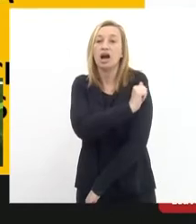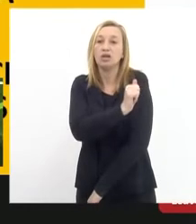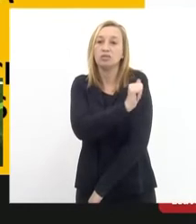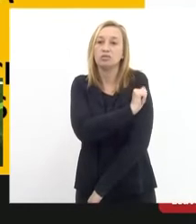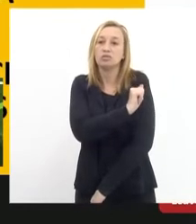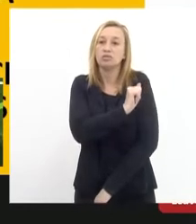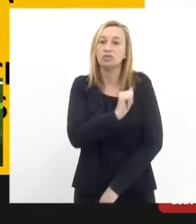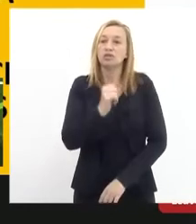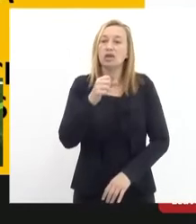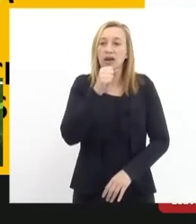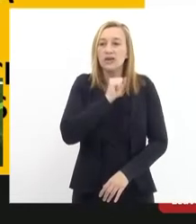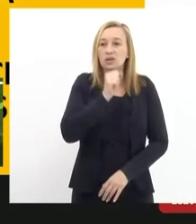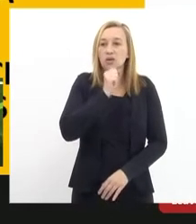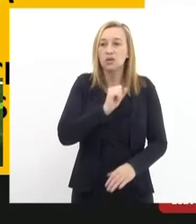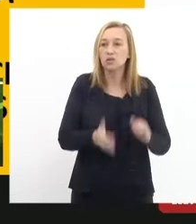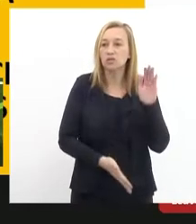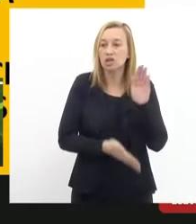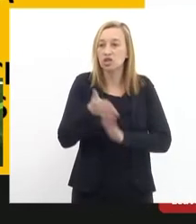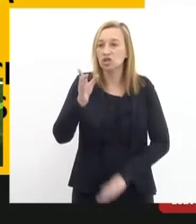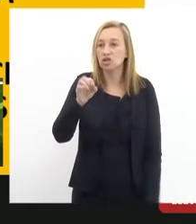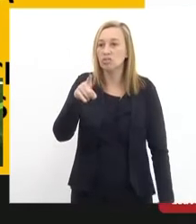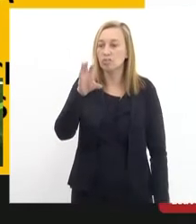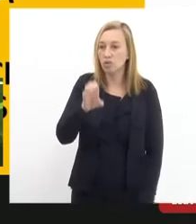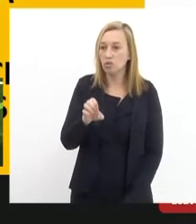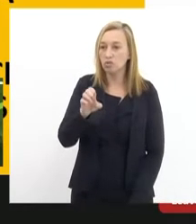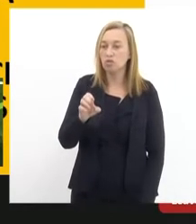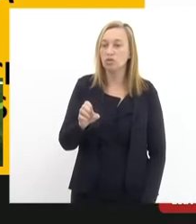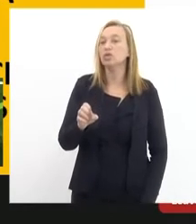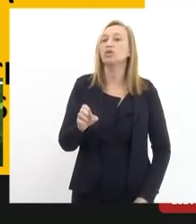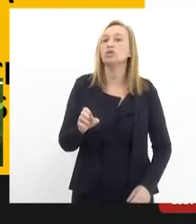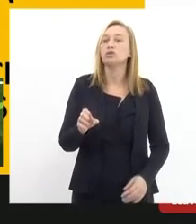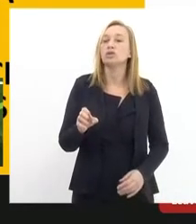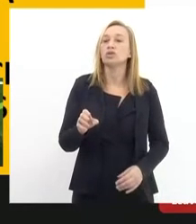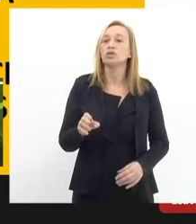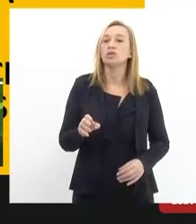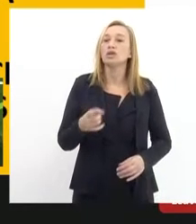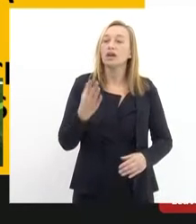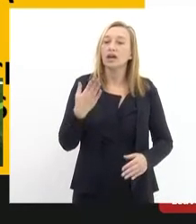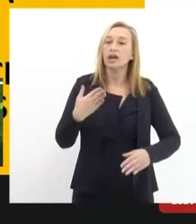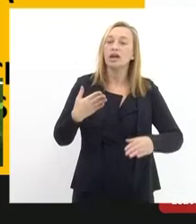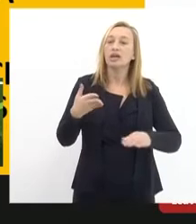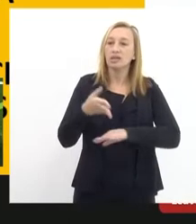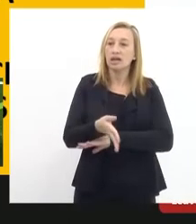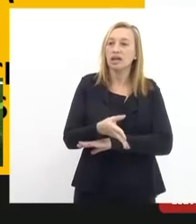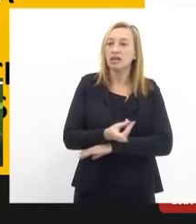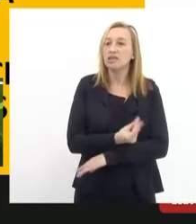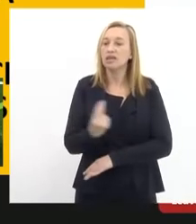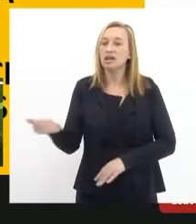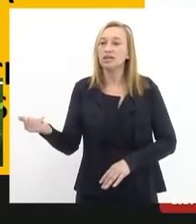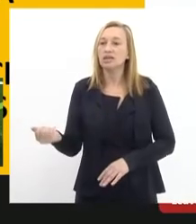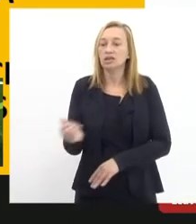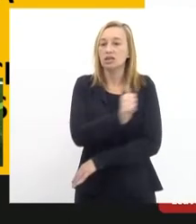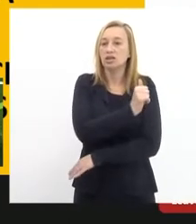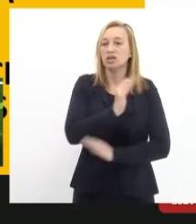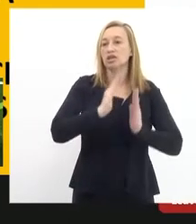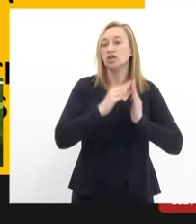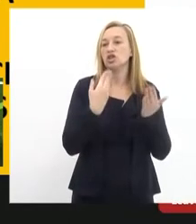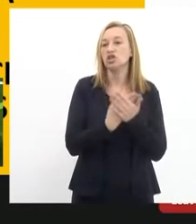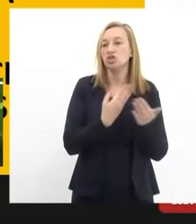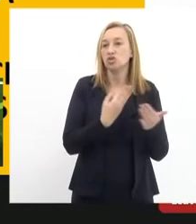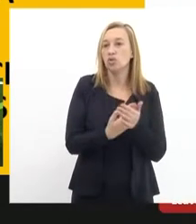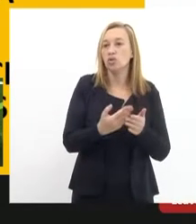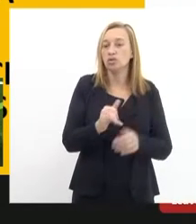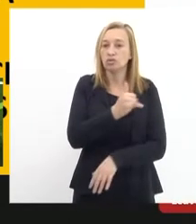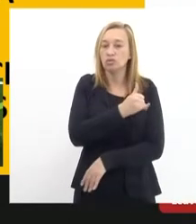no bonde com previsão de reforço do transporte escolar nos períodos de entrada e saída das escolas por uma tarifa